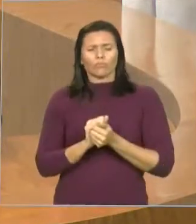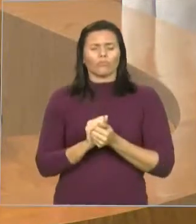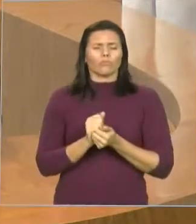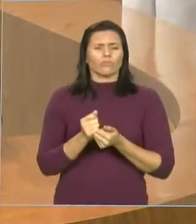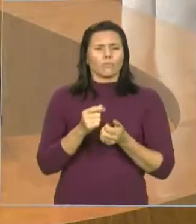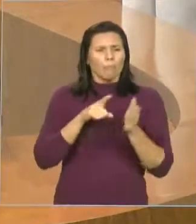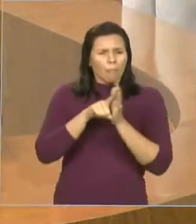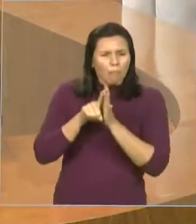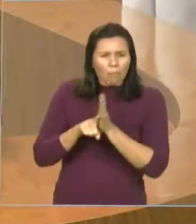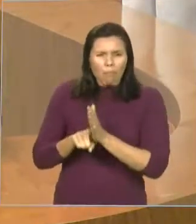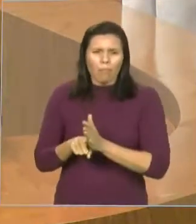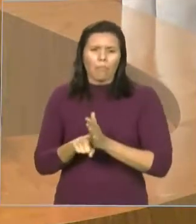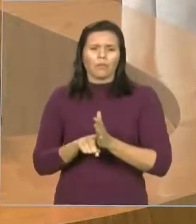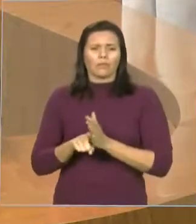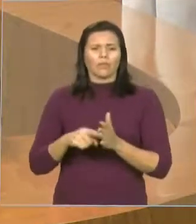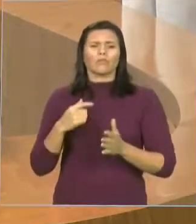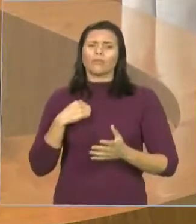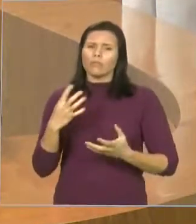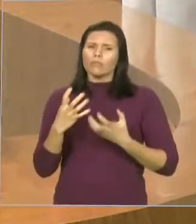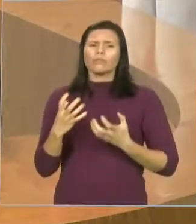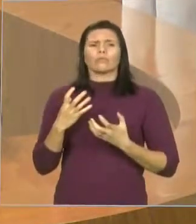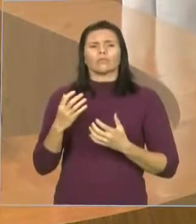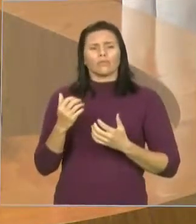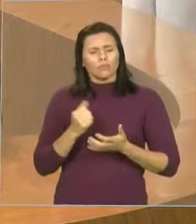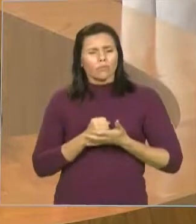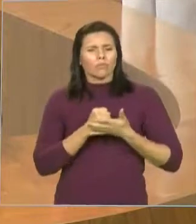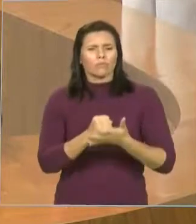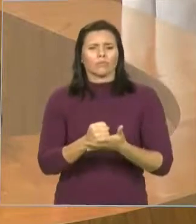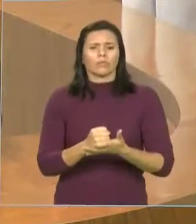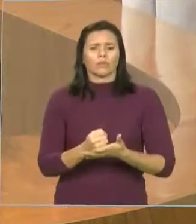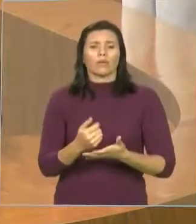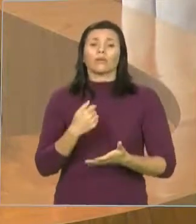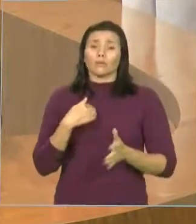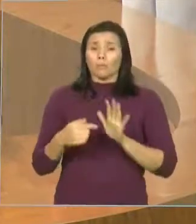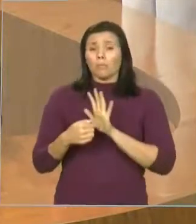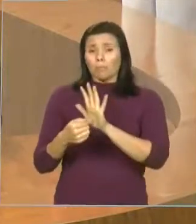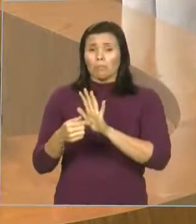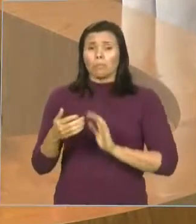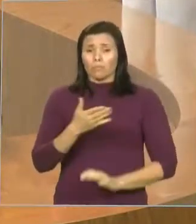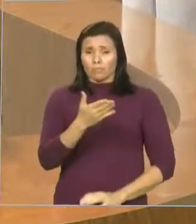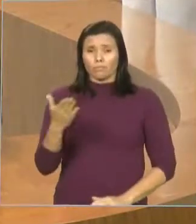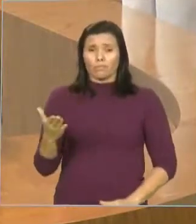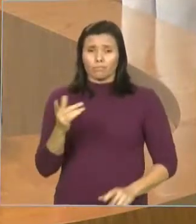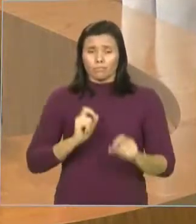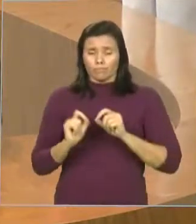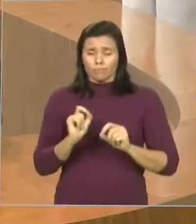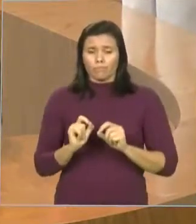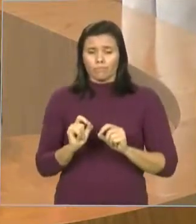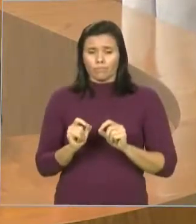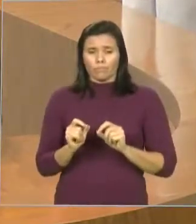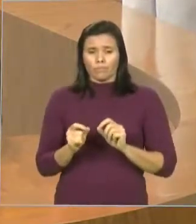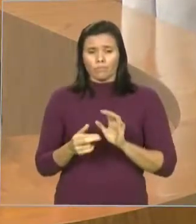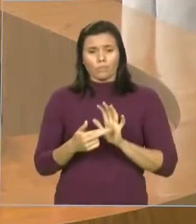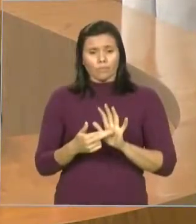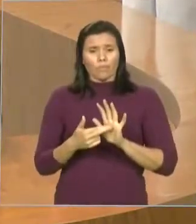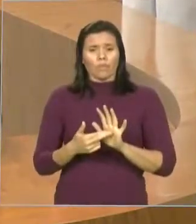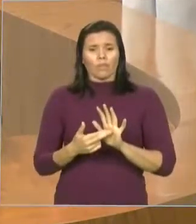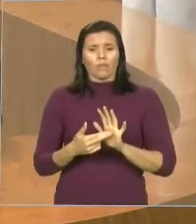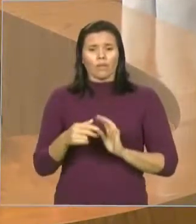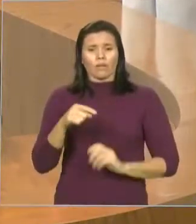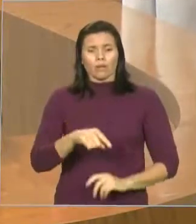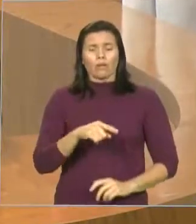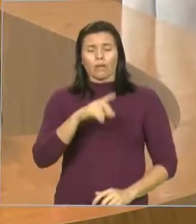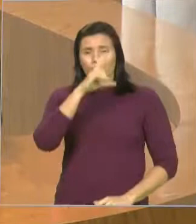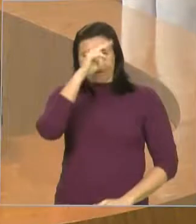um exemplo para que a prefeita